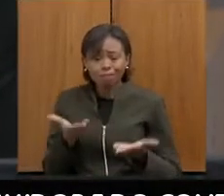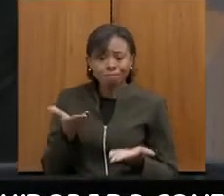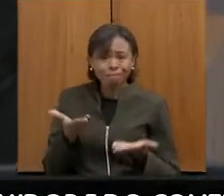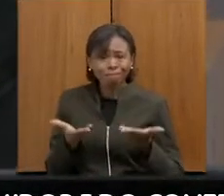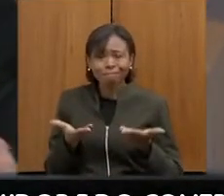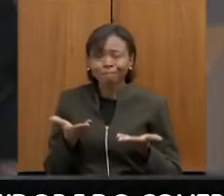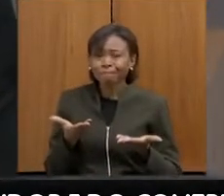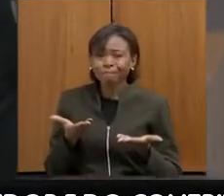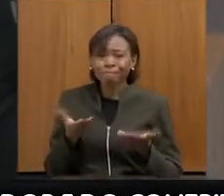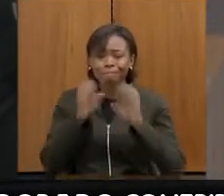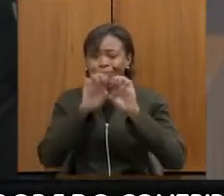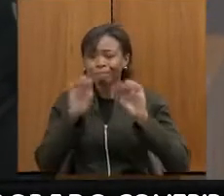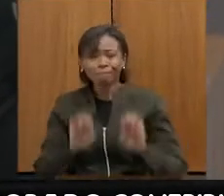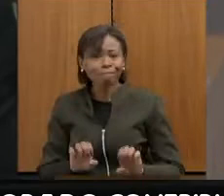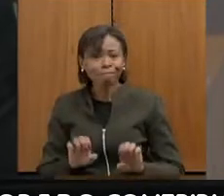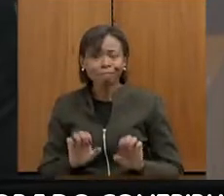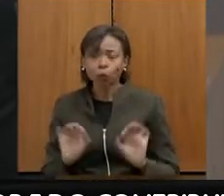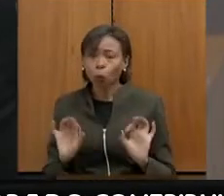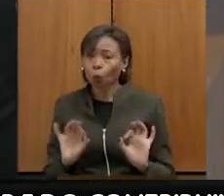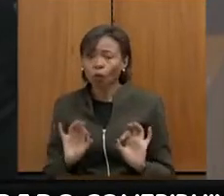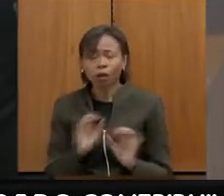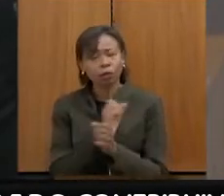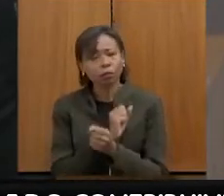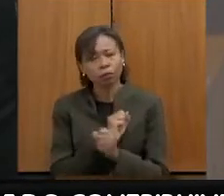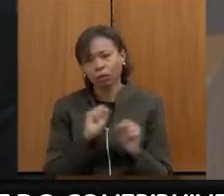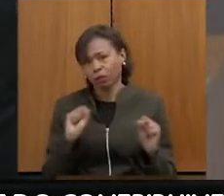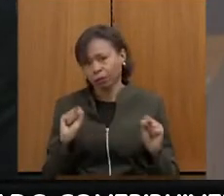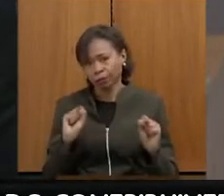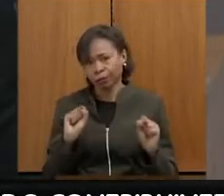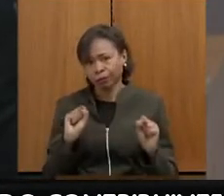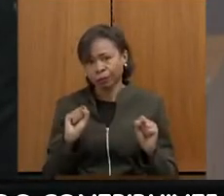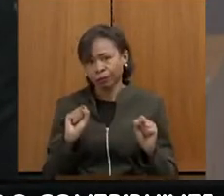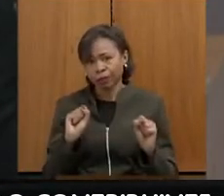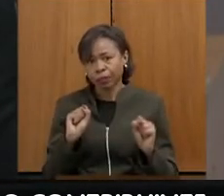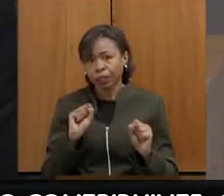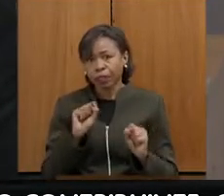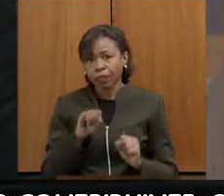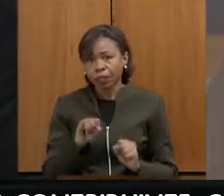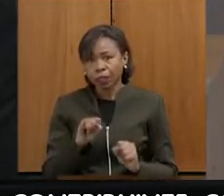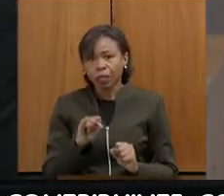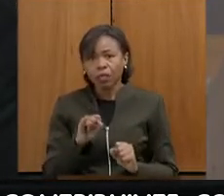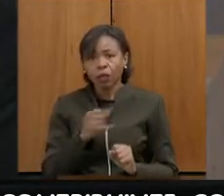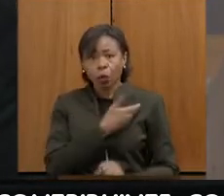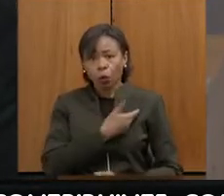independente do governante que esteja ali, se ele não tiver com as contas públicas